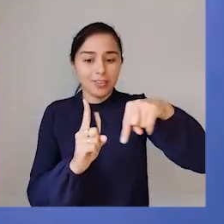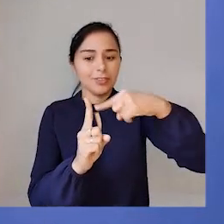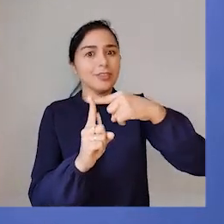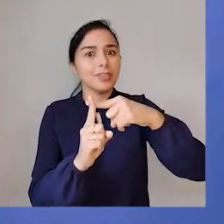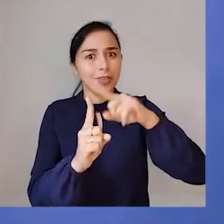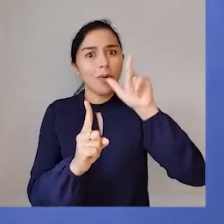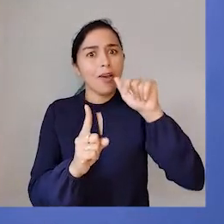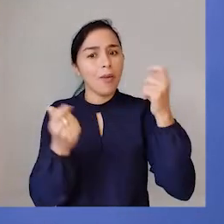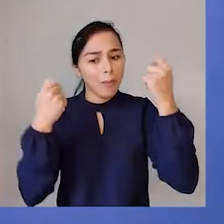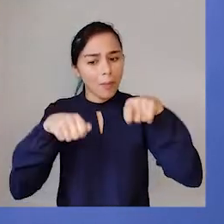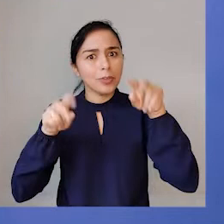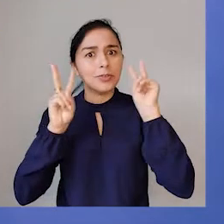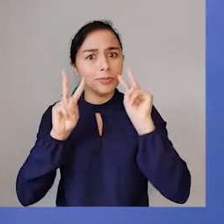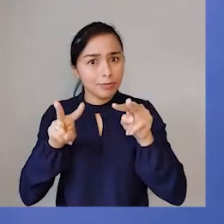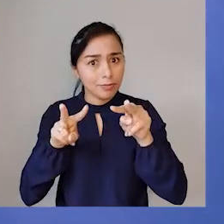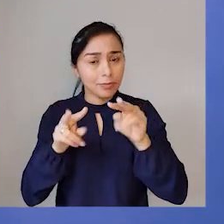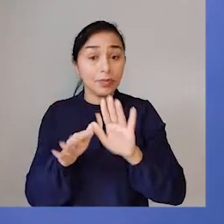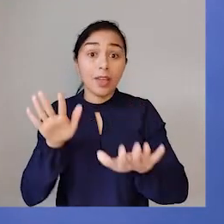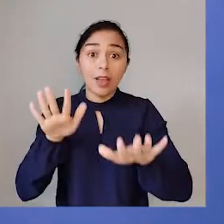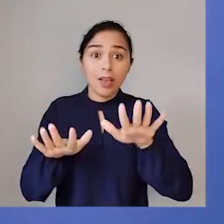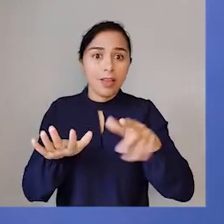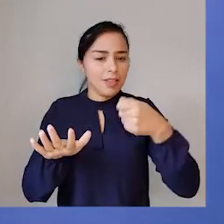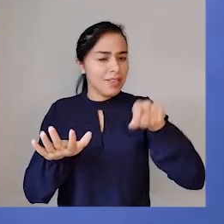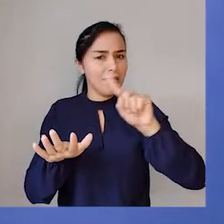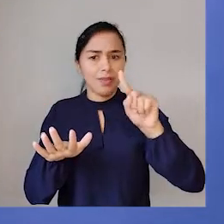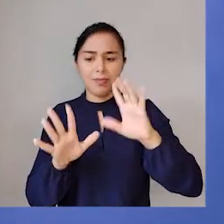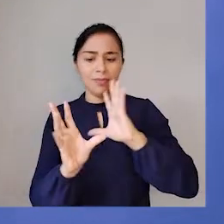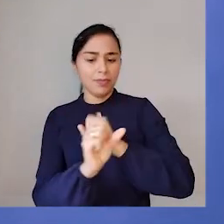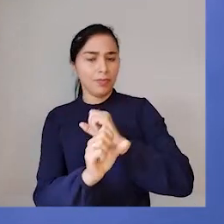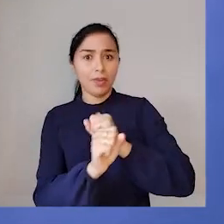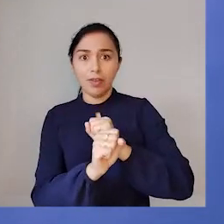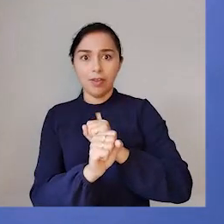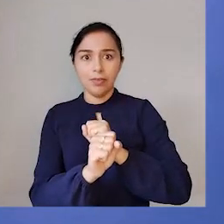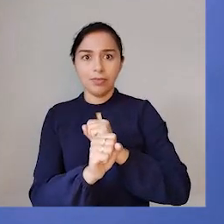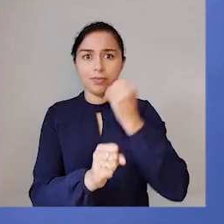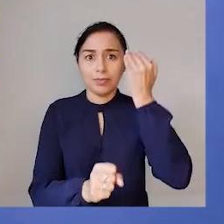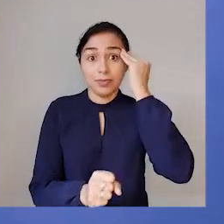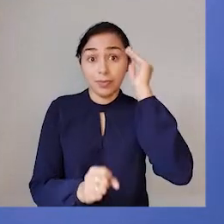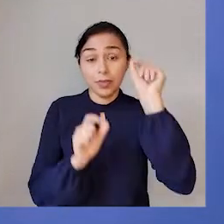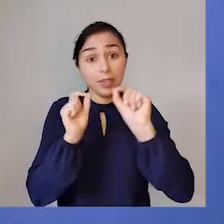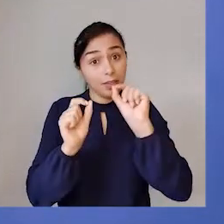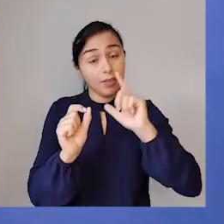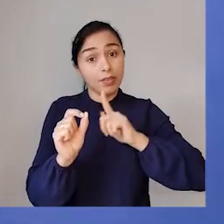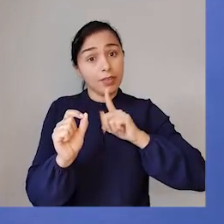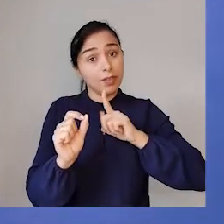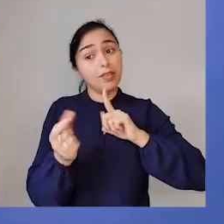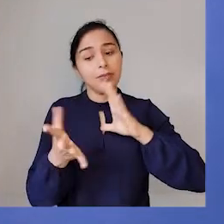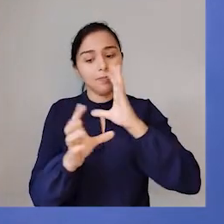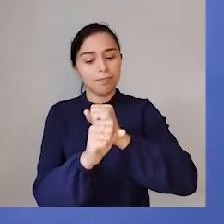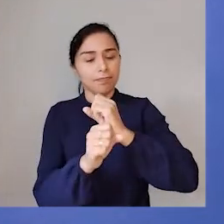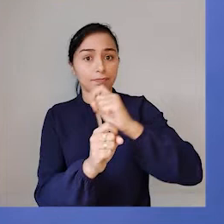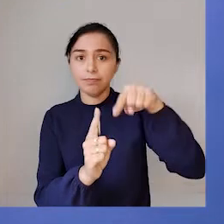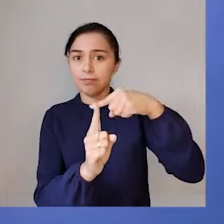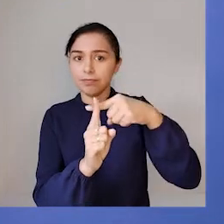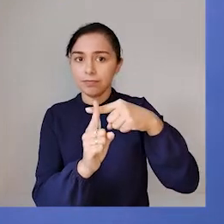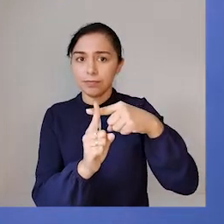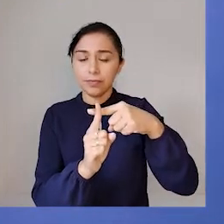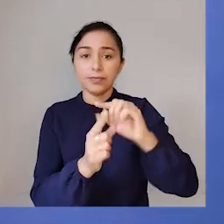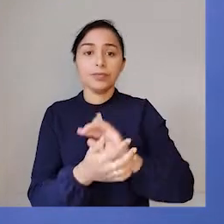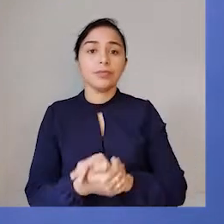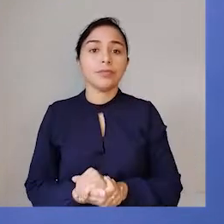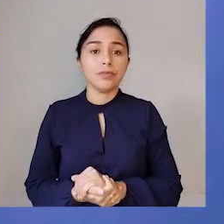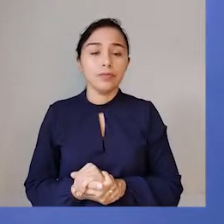nesse problema. Nem sempre nós precisamos fazer um cálculo para entender que ali está a ideia de